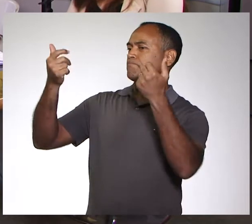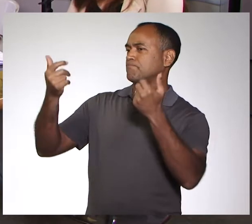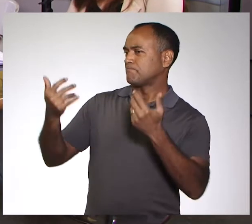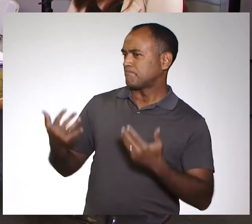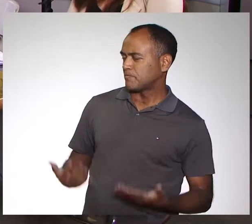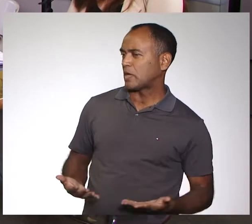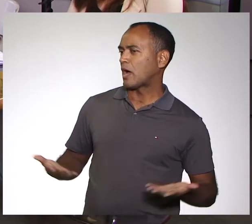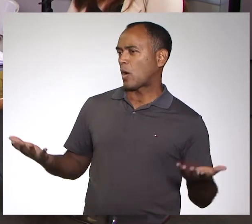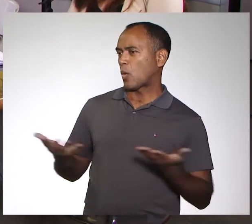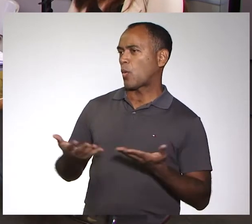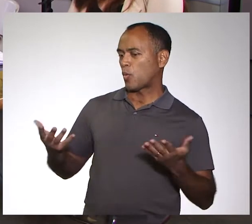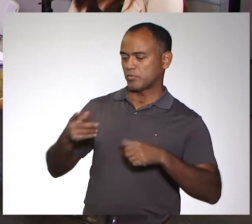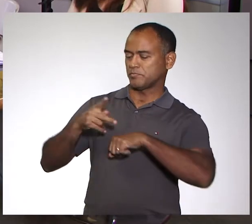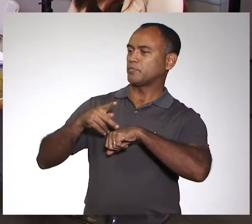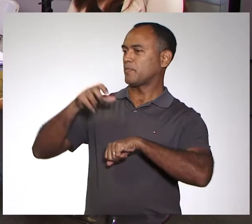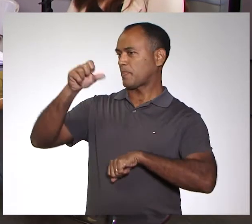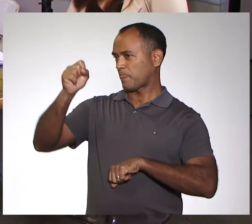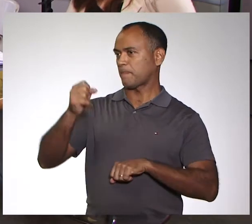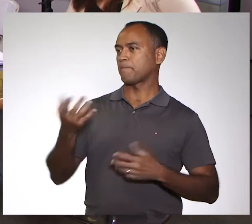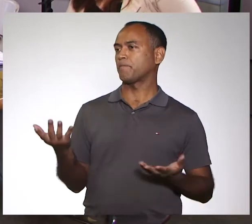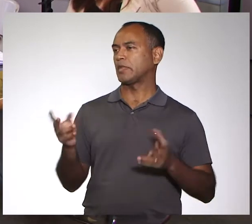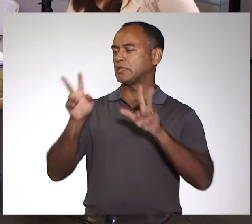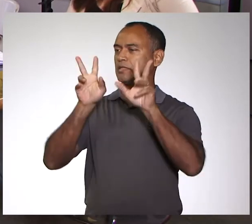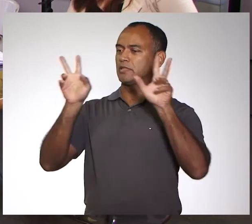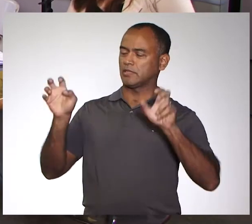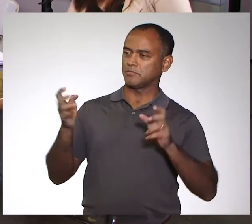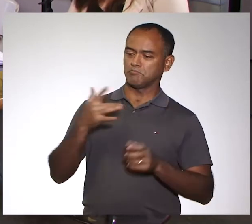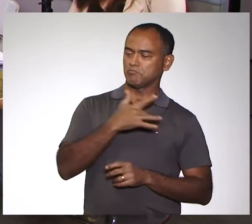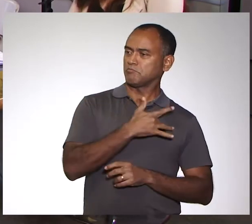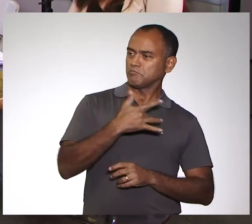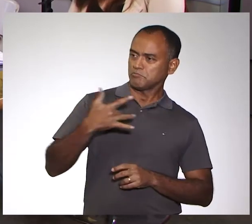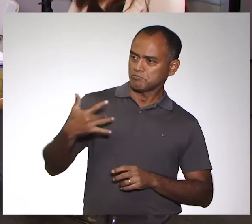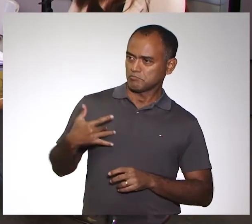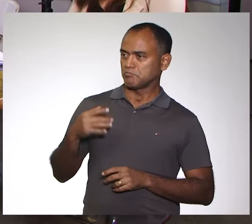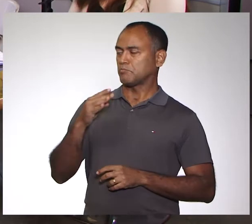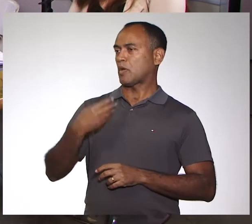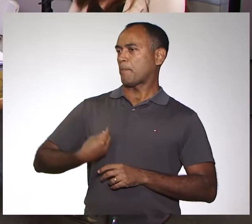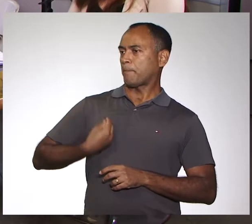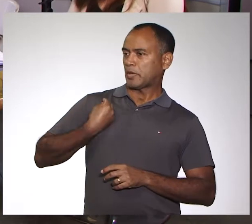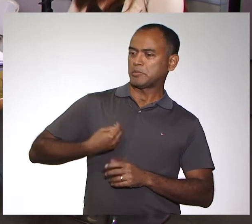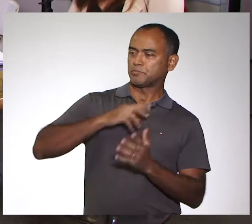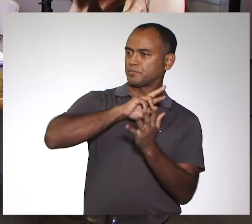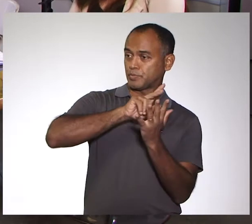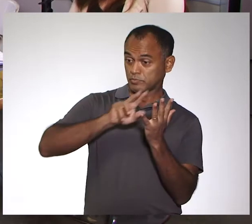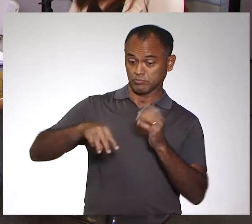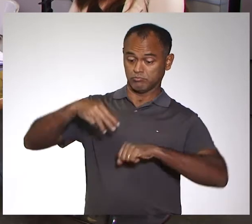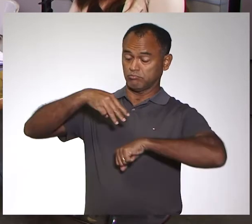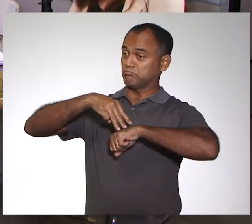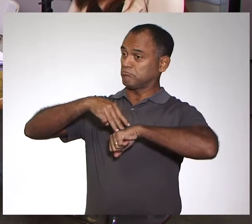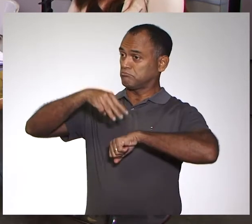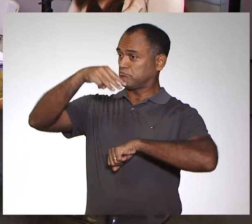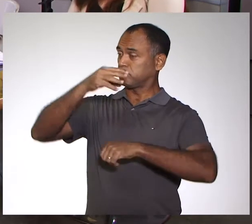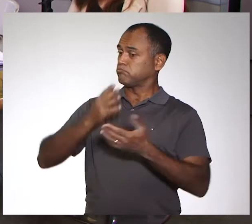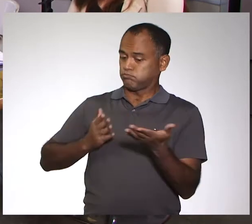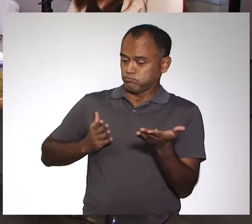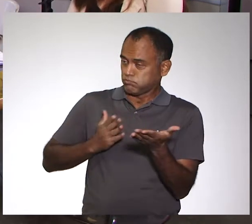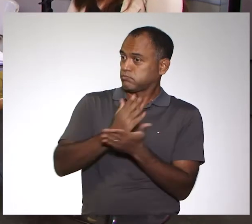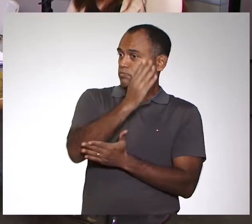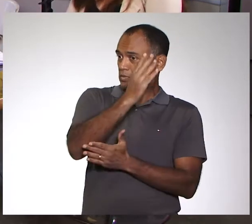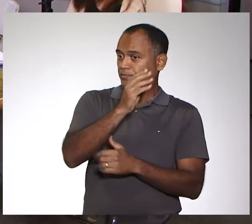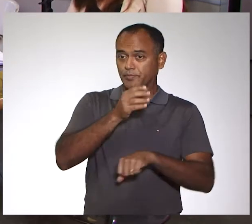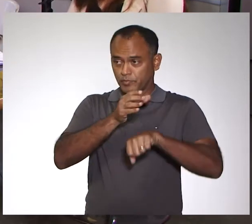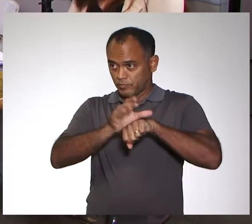mas agora a pós-graduação Estricto Senso em Saúde e Biodiversidade, que é o novo mestrado aprovado no ano passado, em